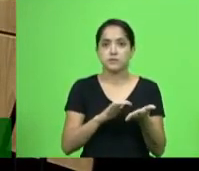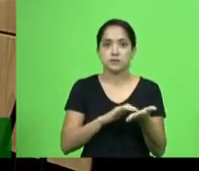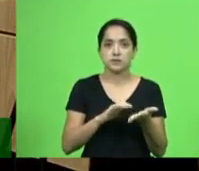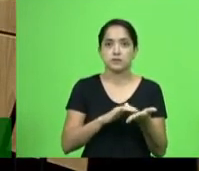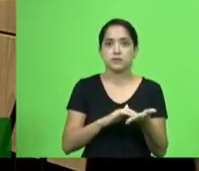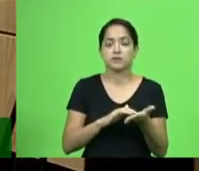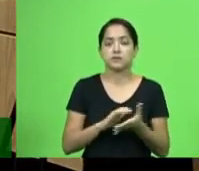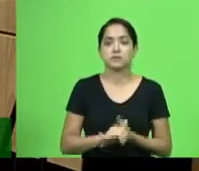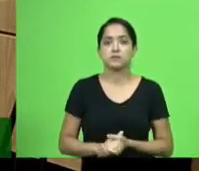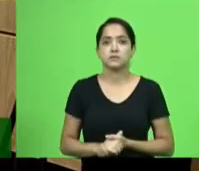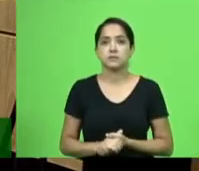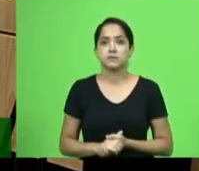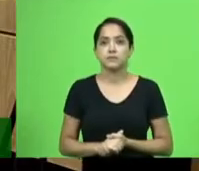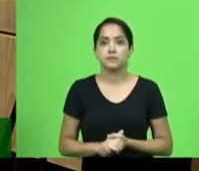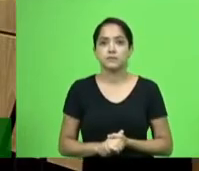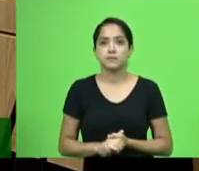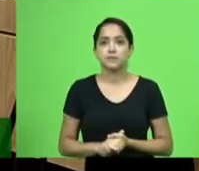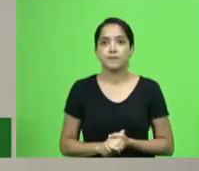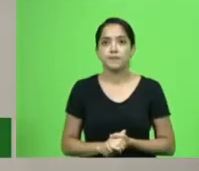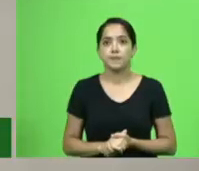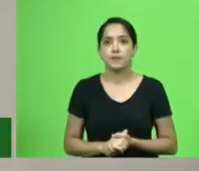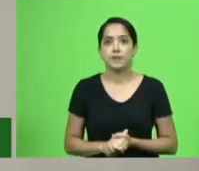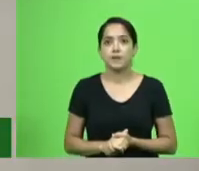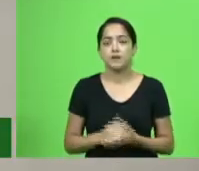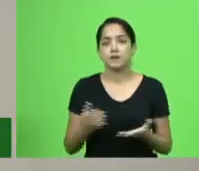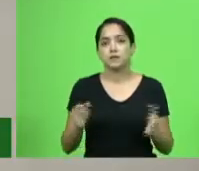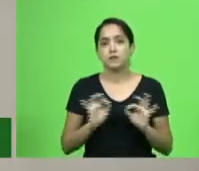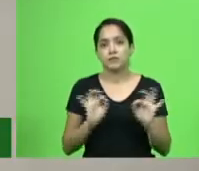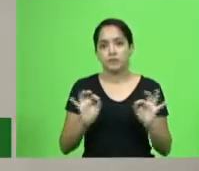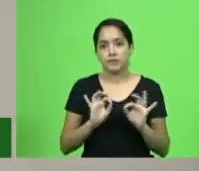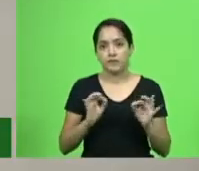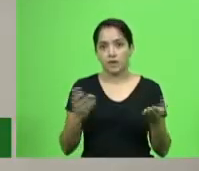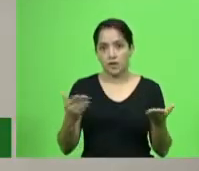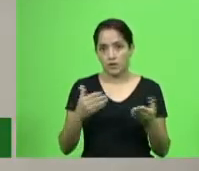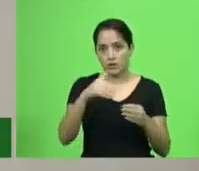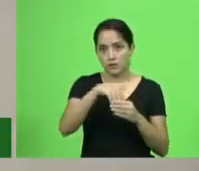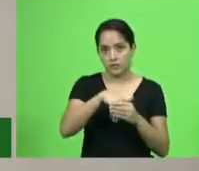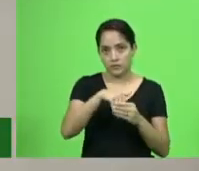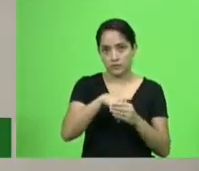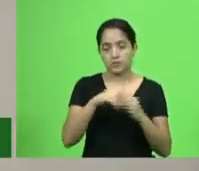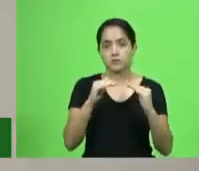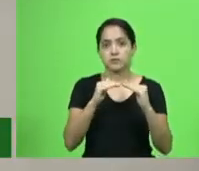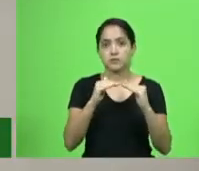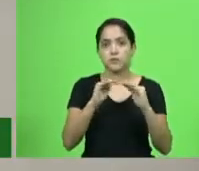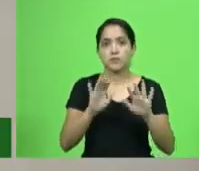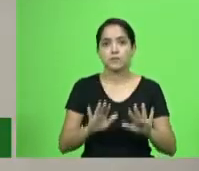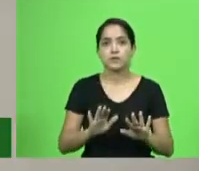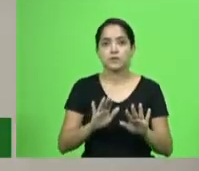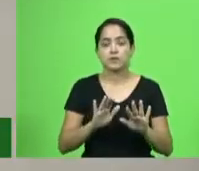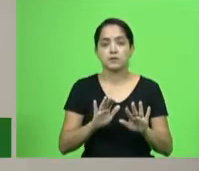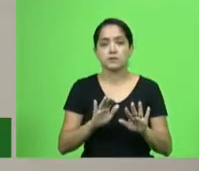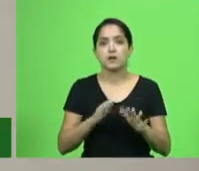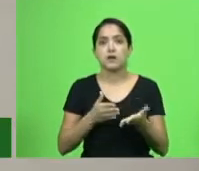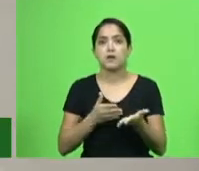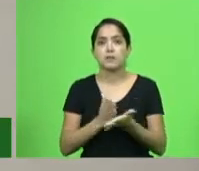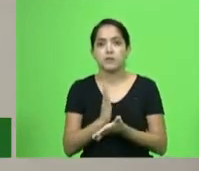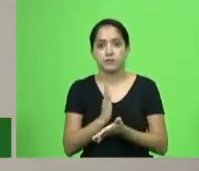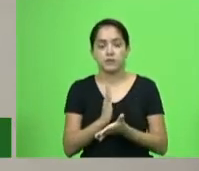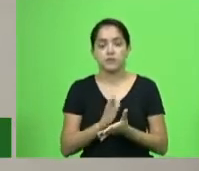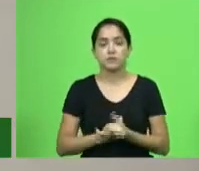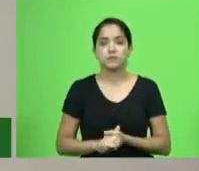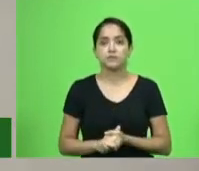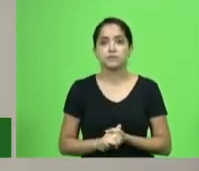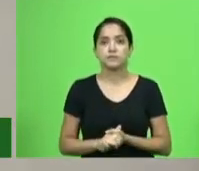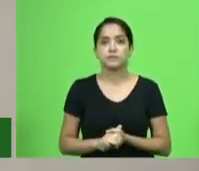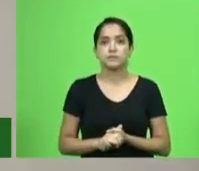com o seu líder de governo. Não havendo mais quem queira discutir em votação, deputados que aprovam permaneçam como se encontram. Aprovado por